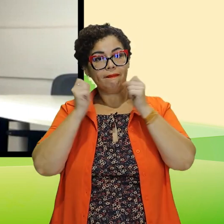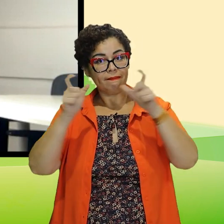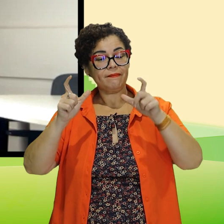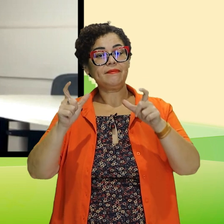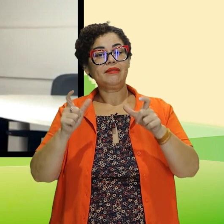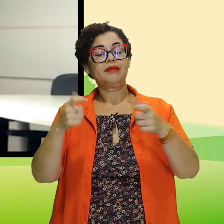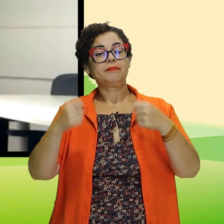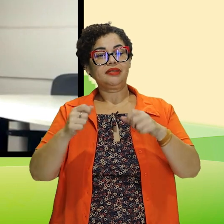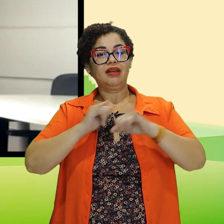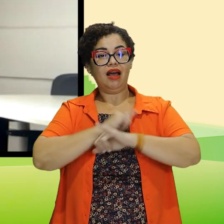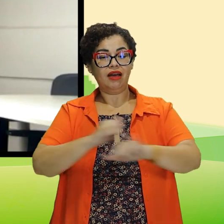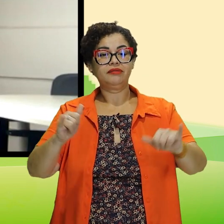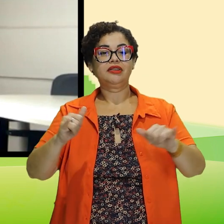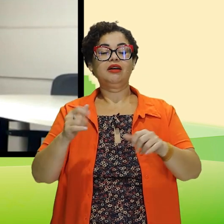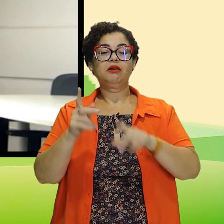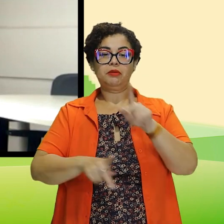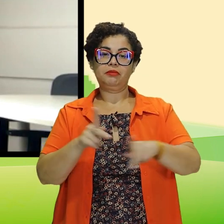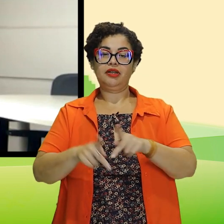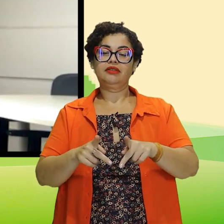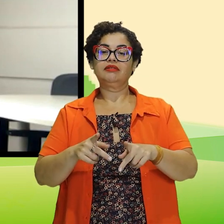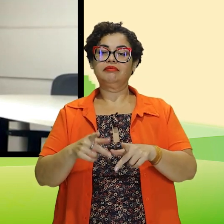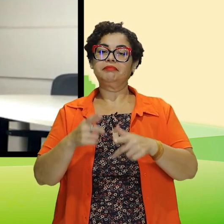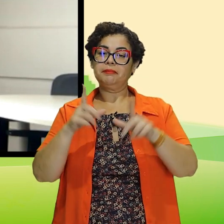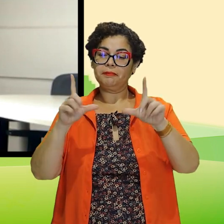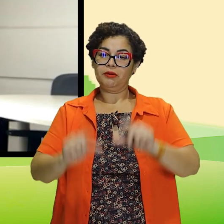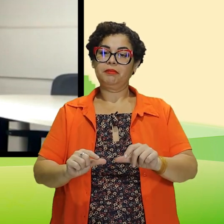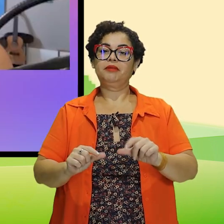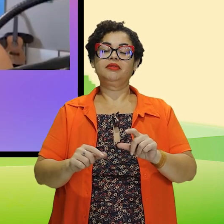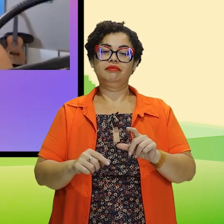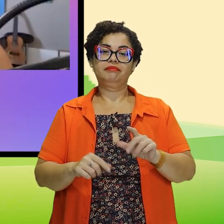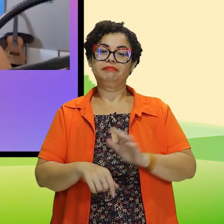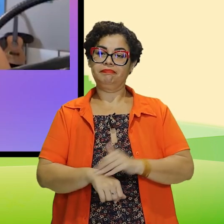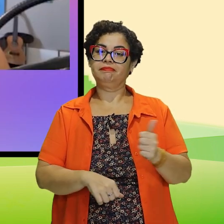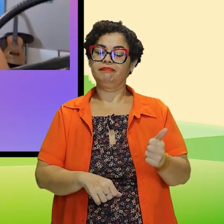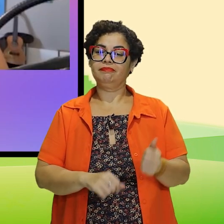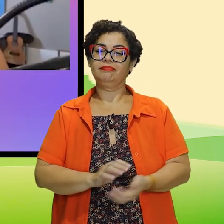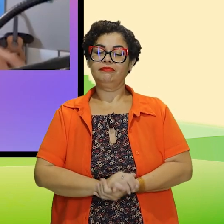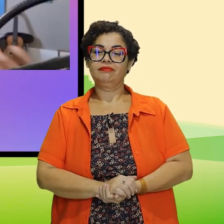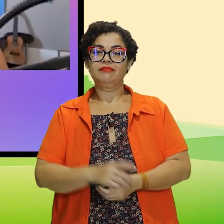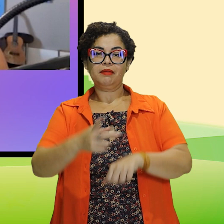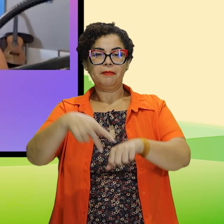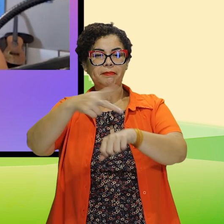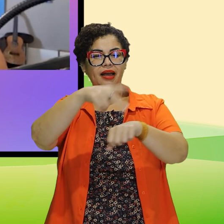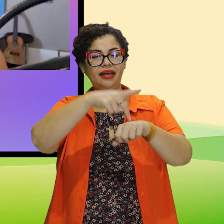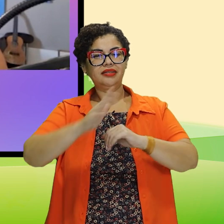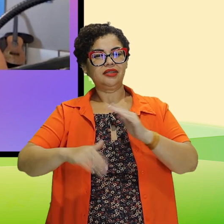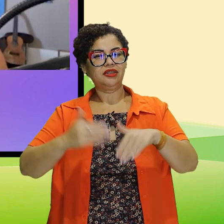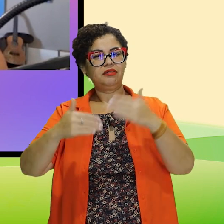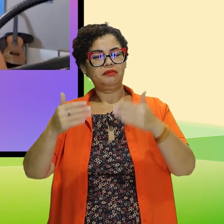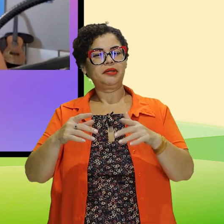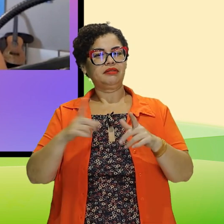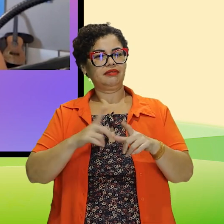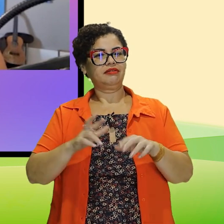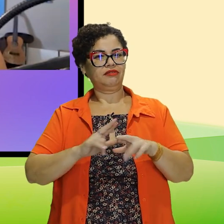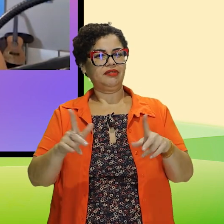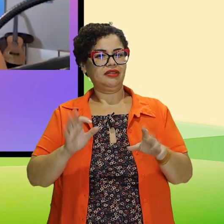eu identificar esse risco e alertar a população, menos problemas eu terei. E aí, em relação aos países em desenvolvimento,